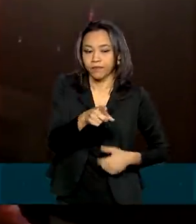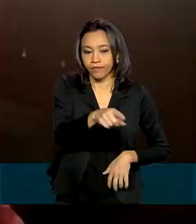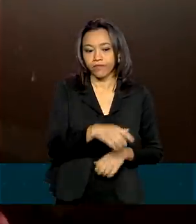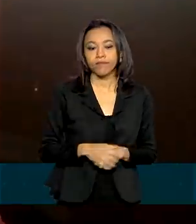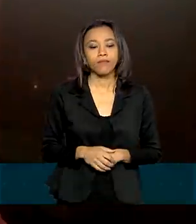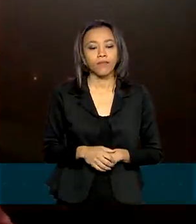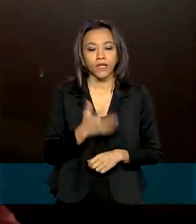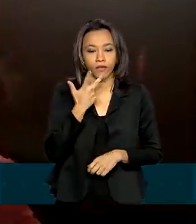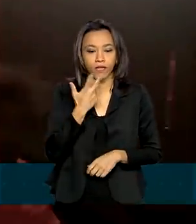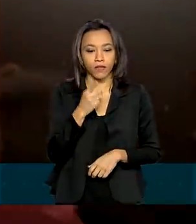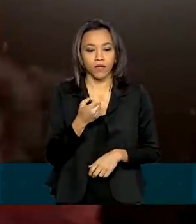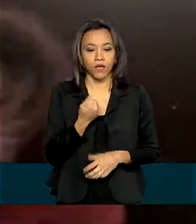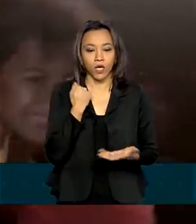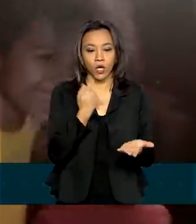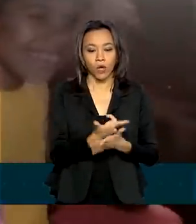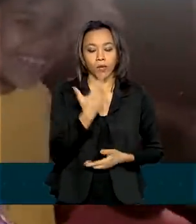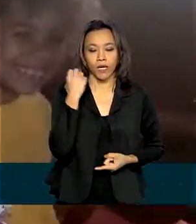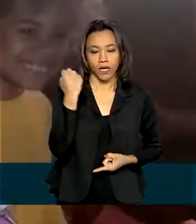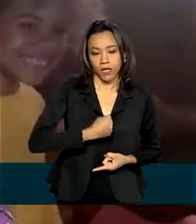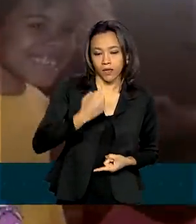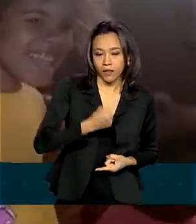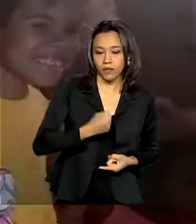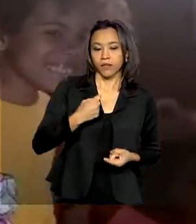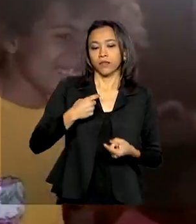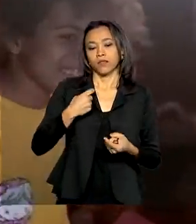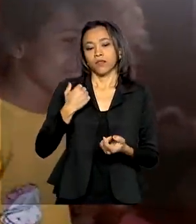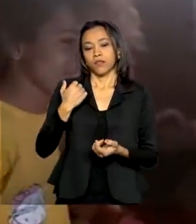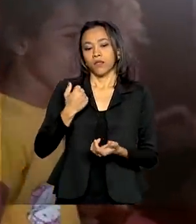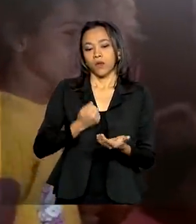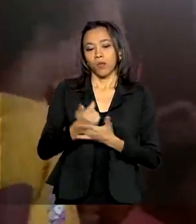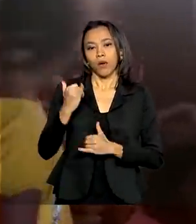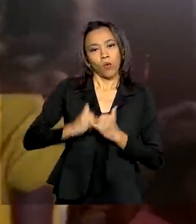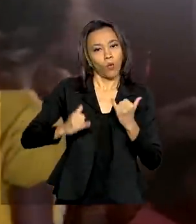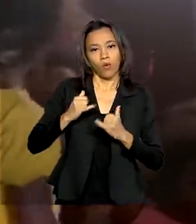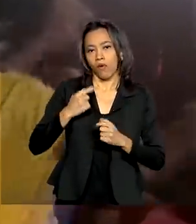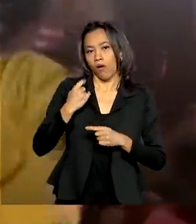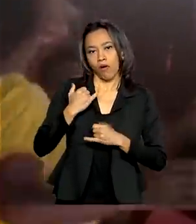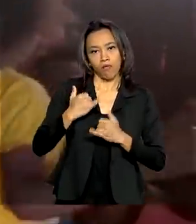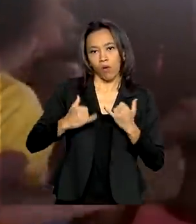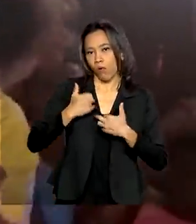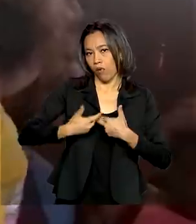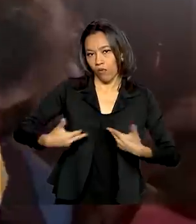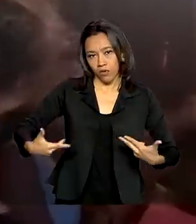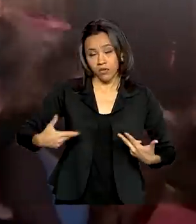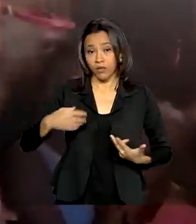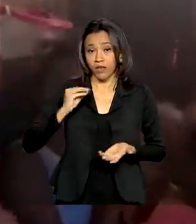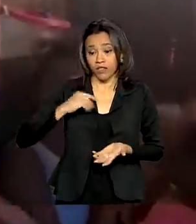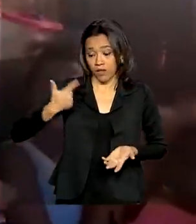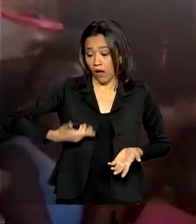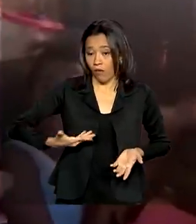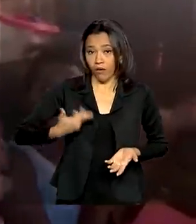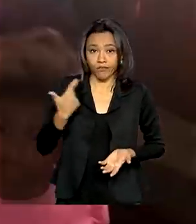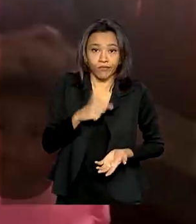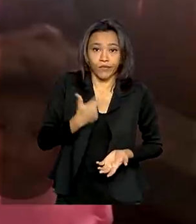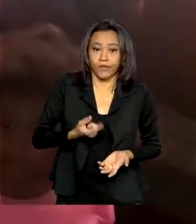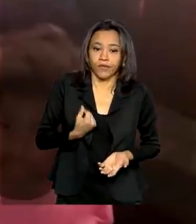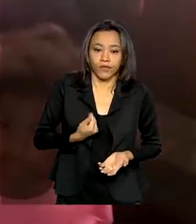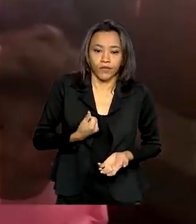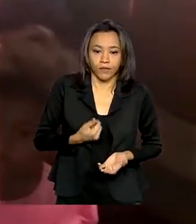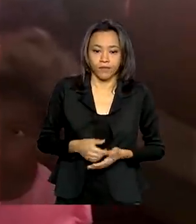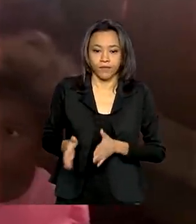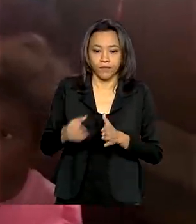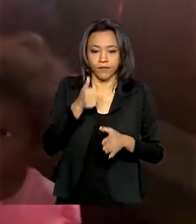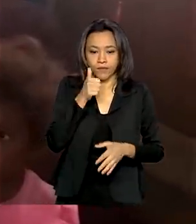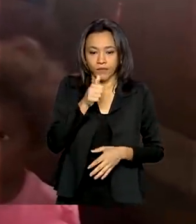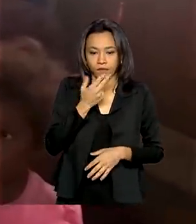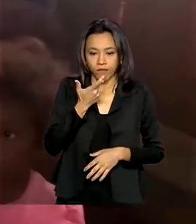alguma coisa para eles, né? Porque no momento a gente está sem dinheiro, né? E esse dinheiro vai ser muito bom, esse auxílio. É muito difícil,